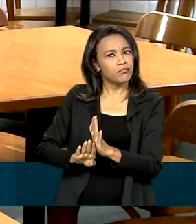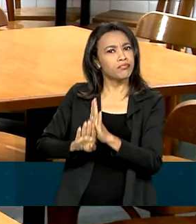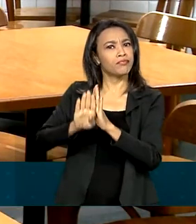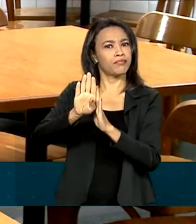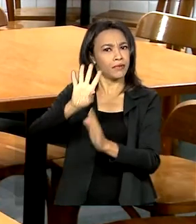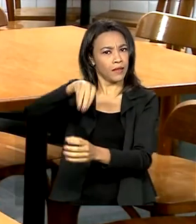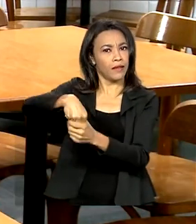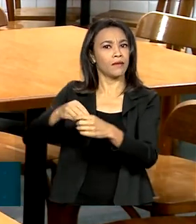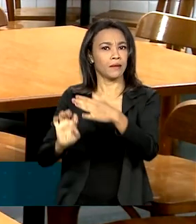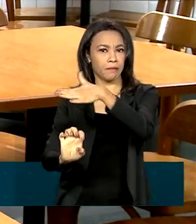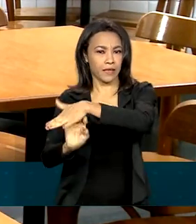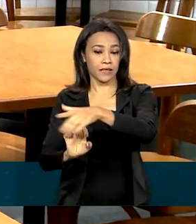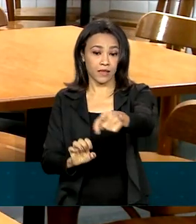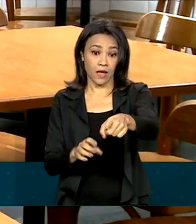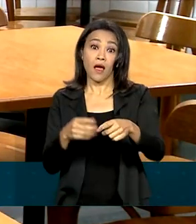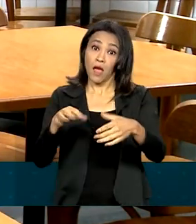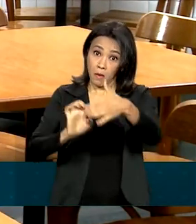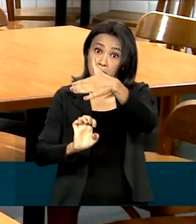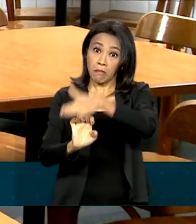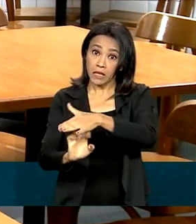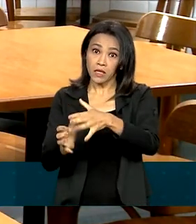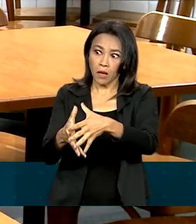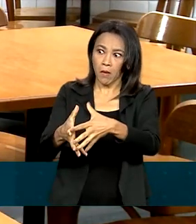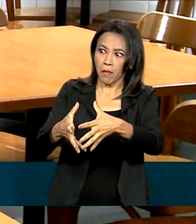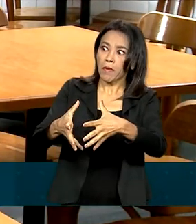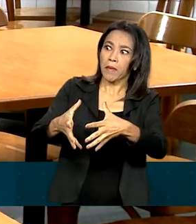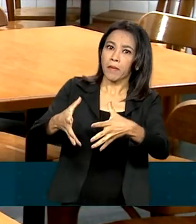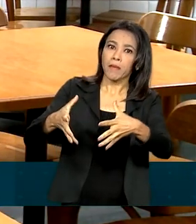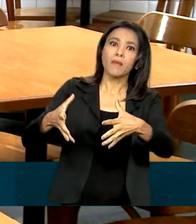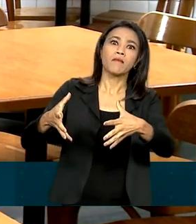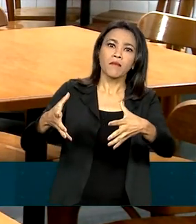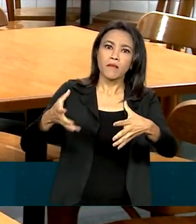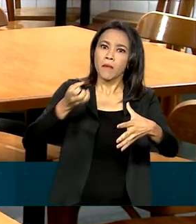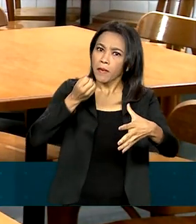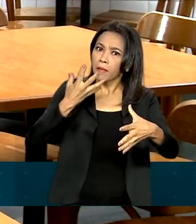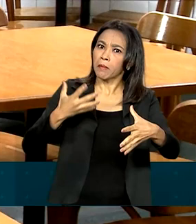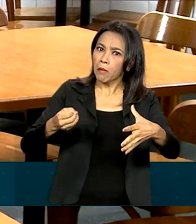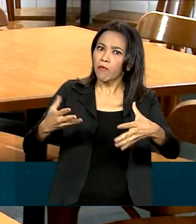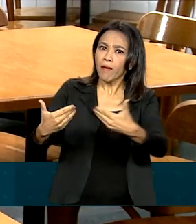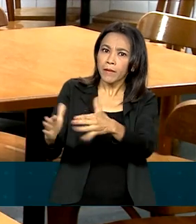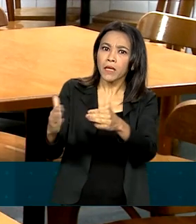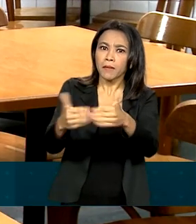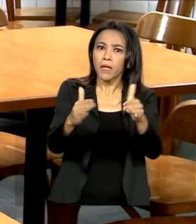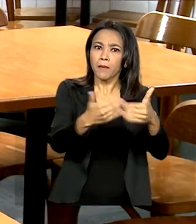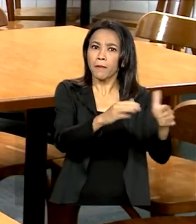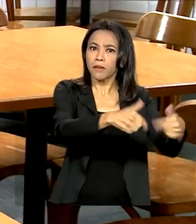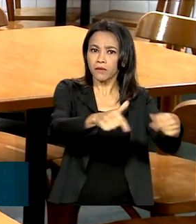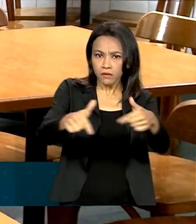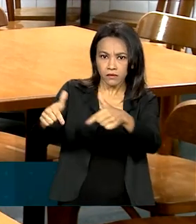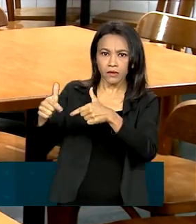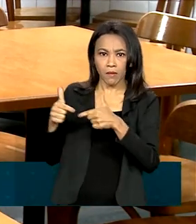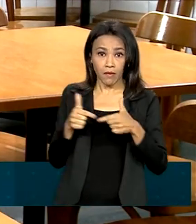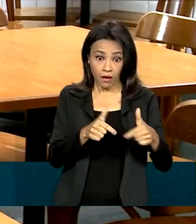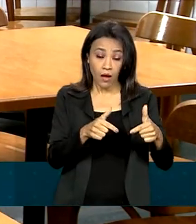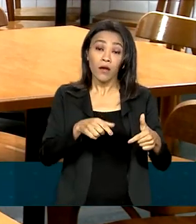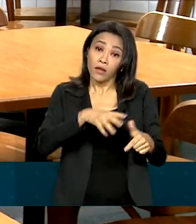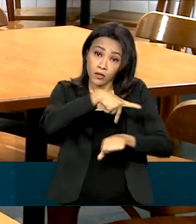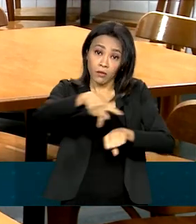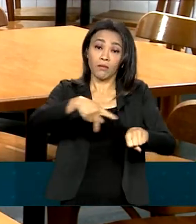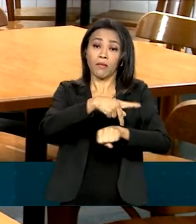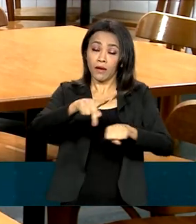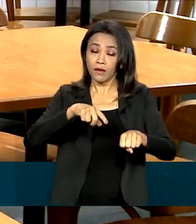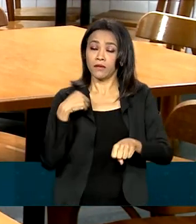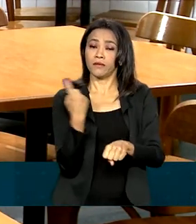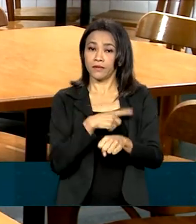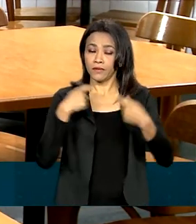É uma empresa que está crescendo e cada dia mais vai abrindo portas para emprego. No país a gente está precisando disso,